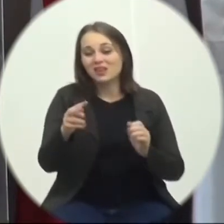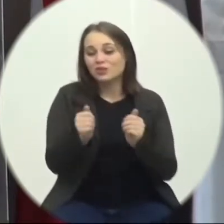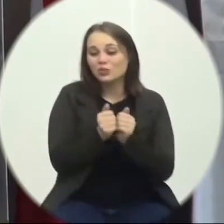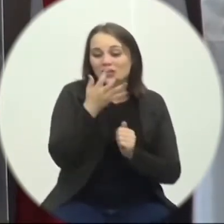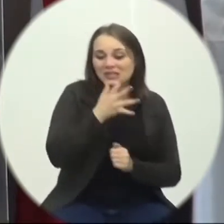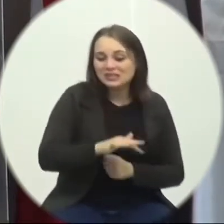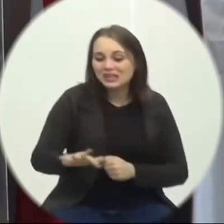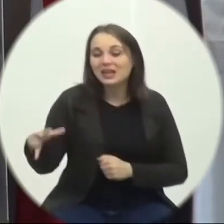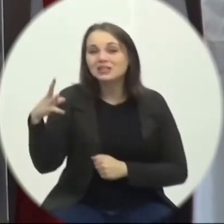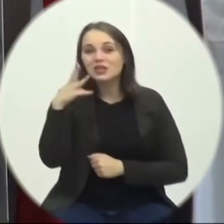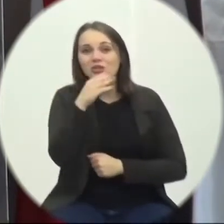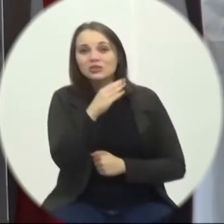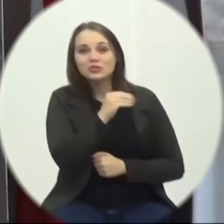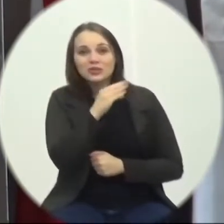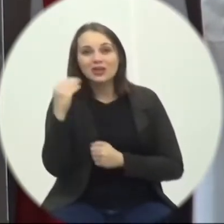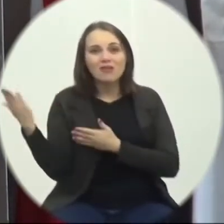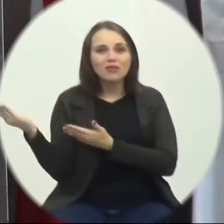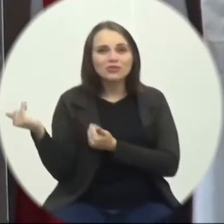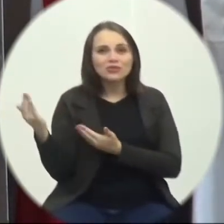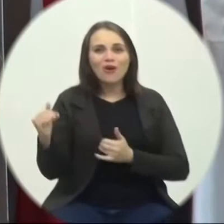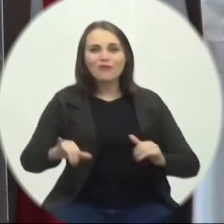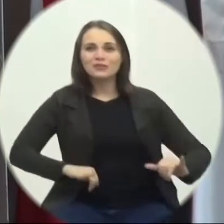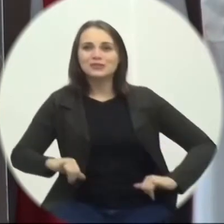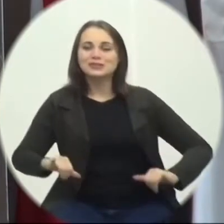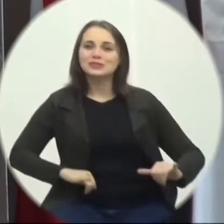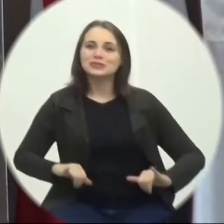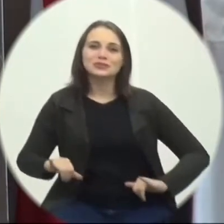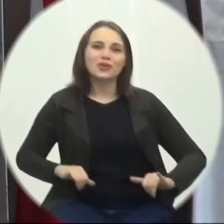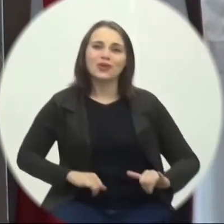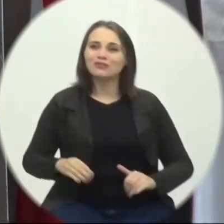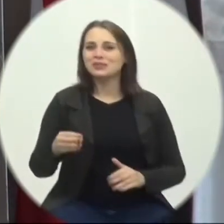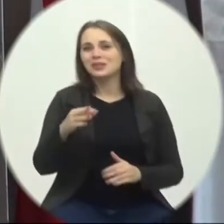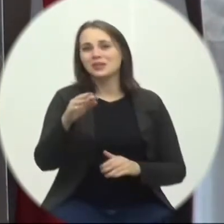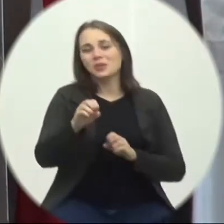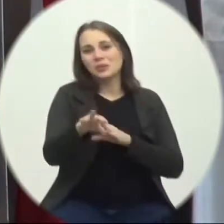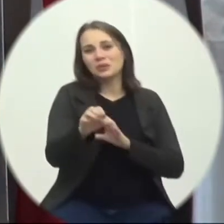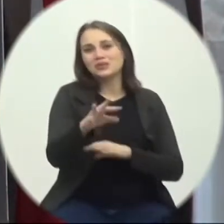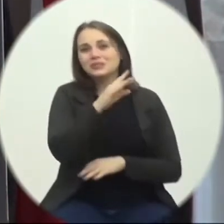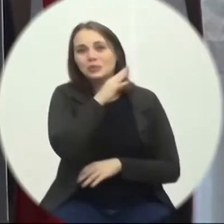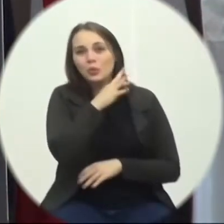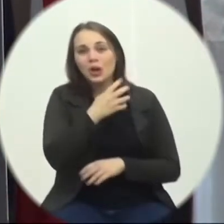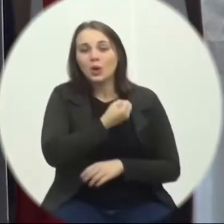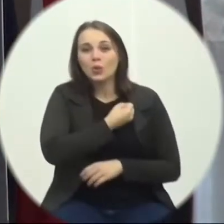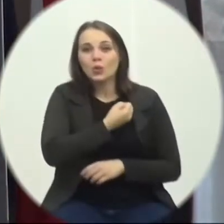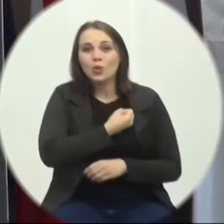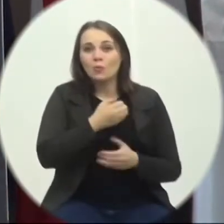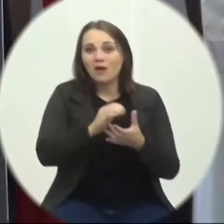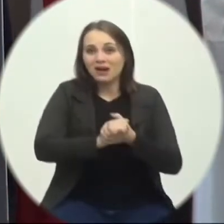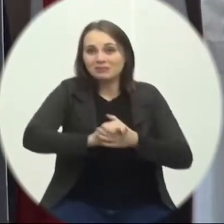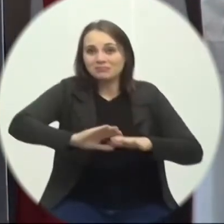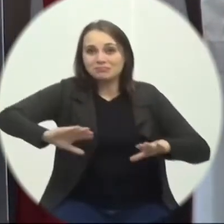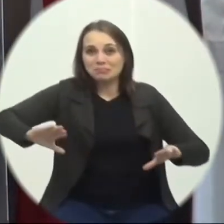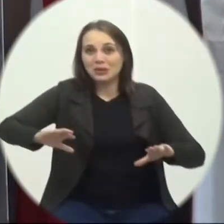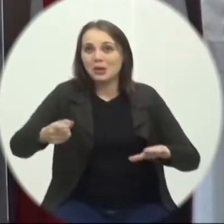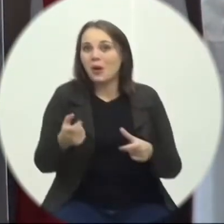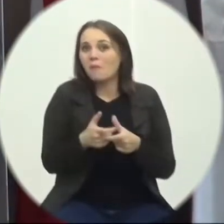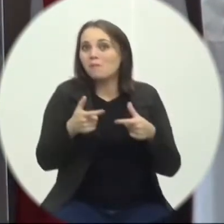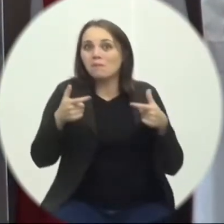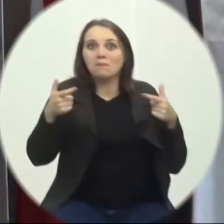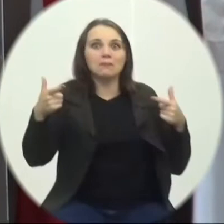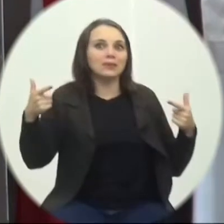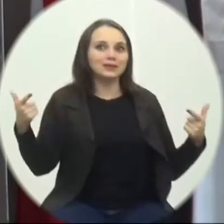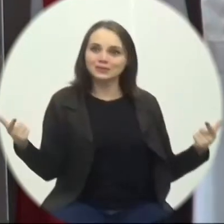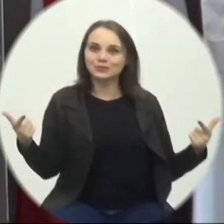Jovens Que sofrem com a qualidade No sistema educacional Número de divórcios Batem recorde